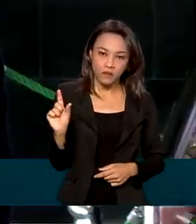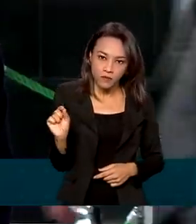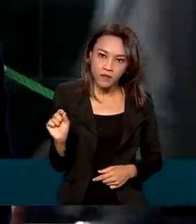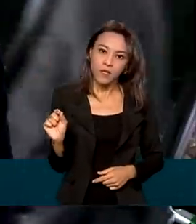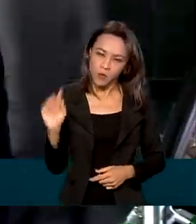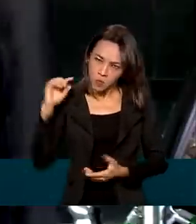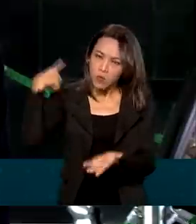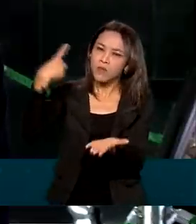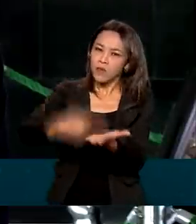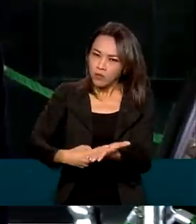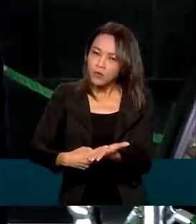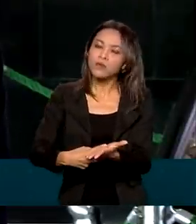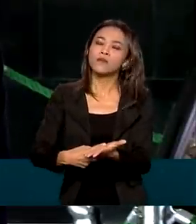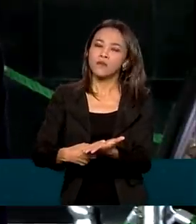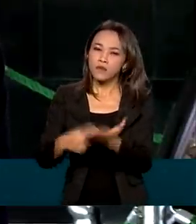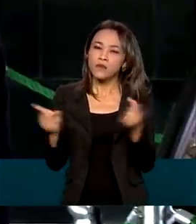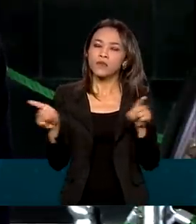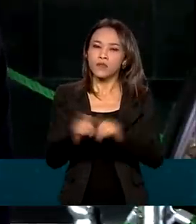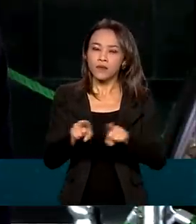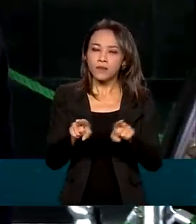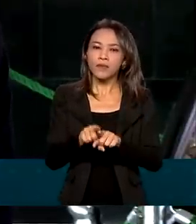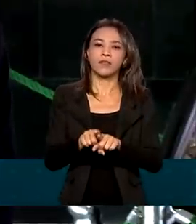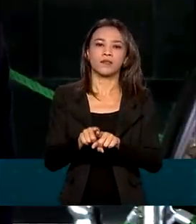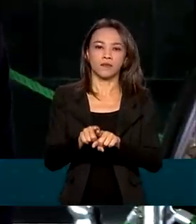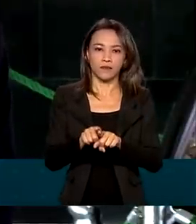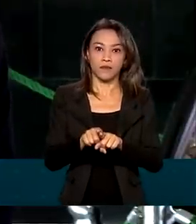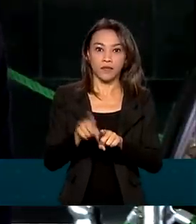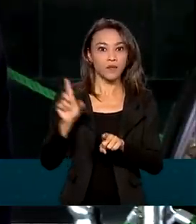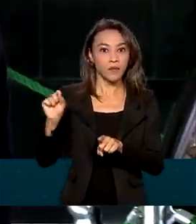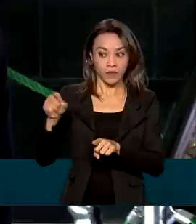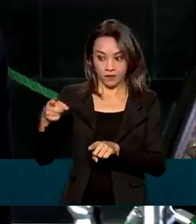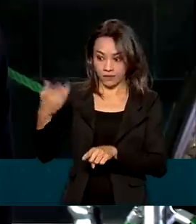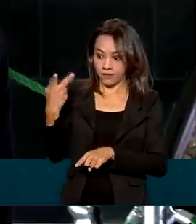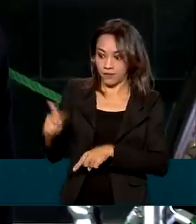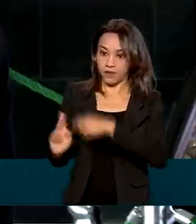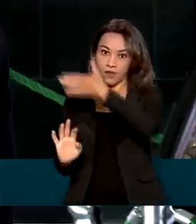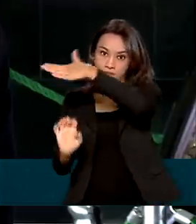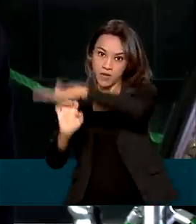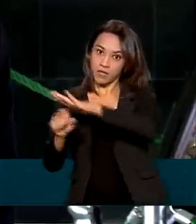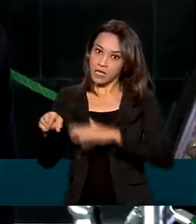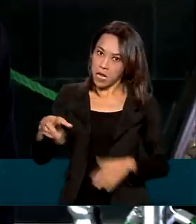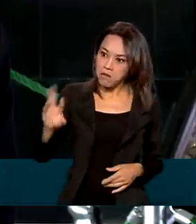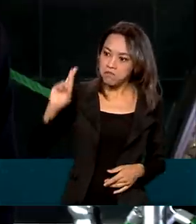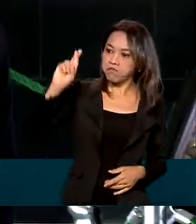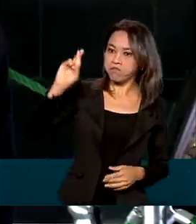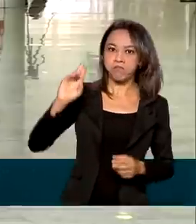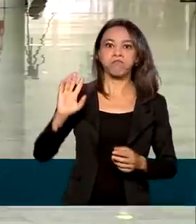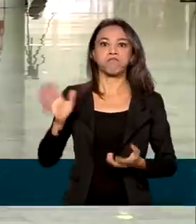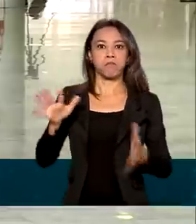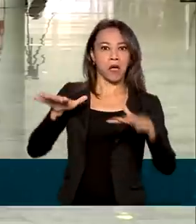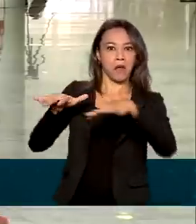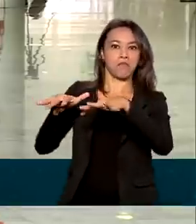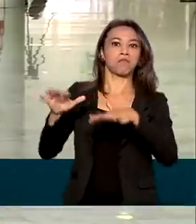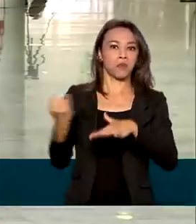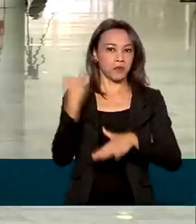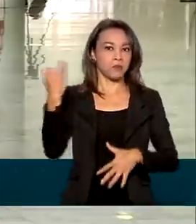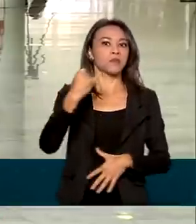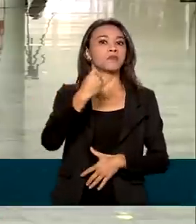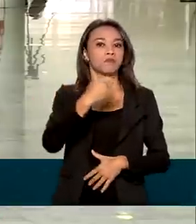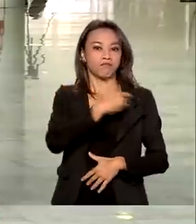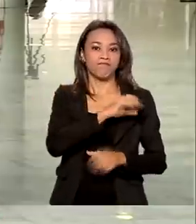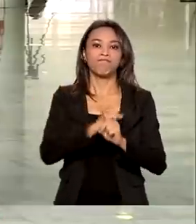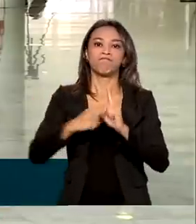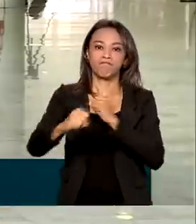comprometimento também, uma aderência muito grande da empresa com aquilo que ela representa para a sociedade. Com o avanço da